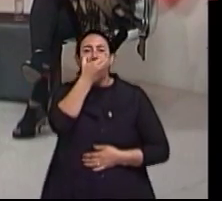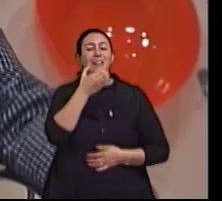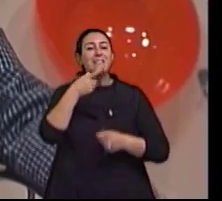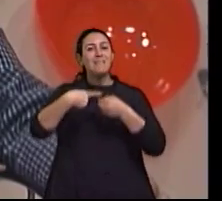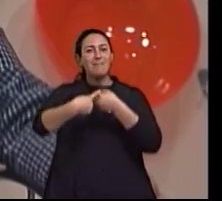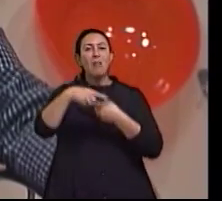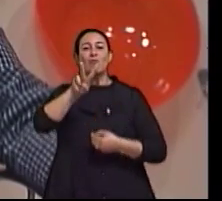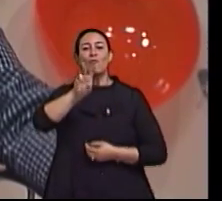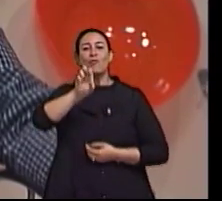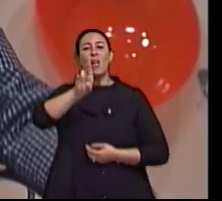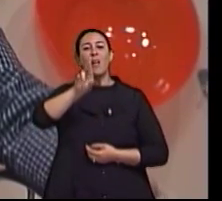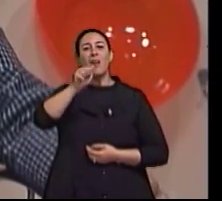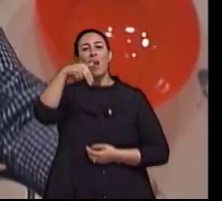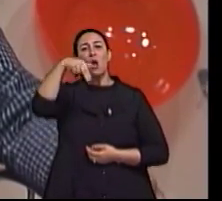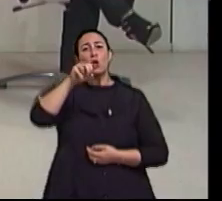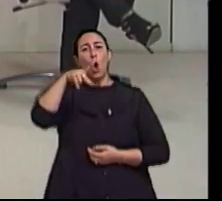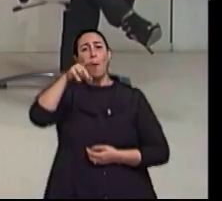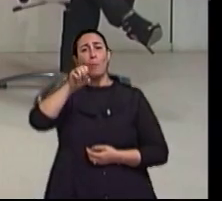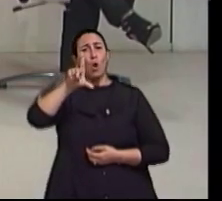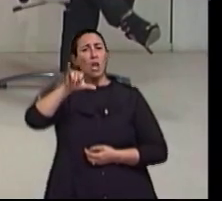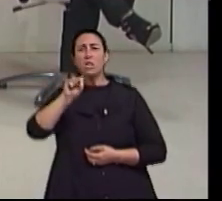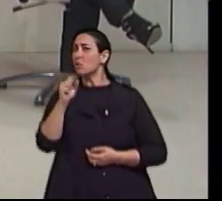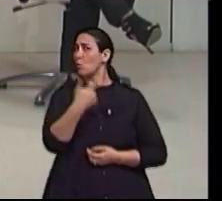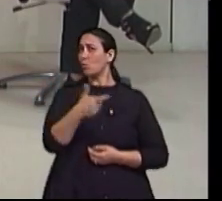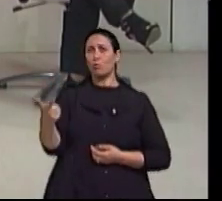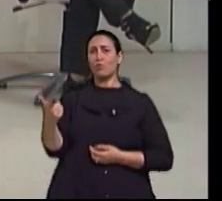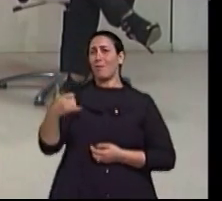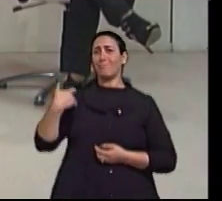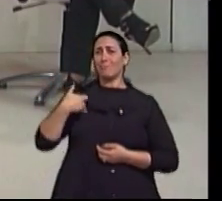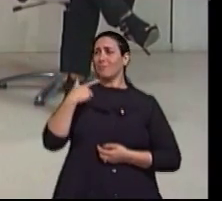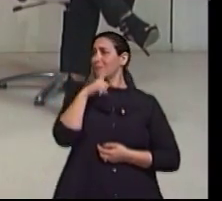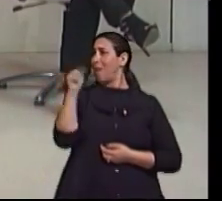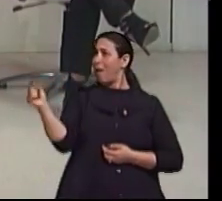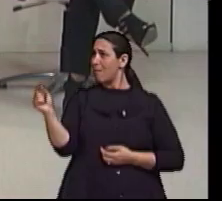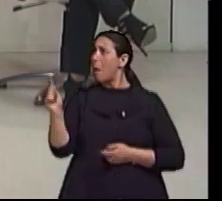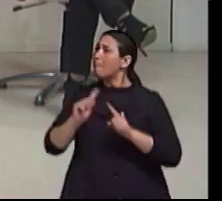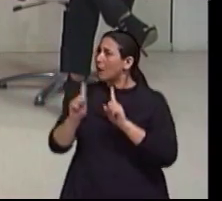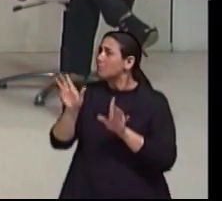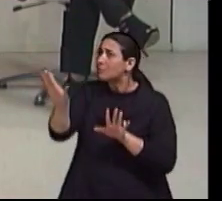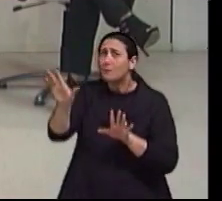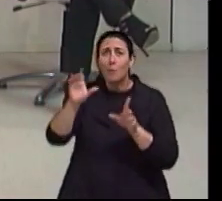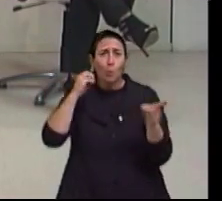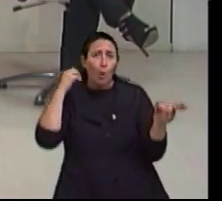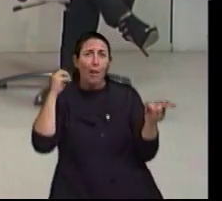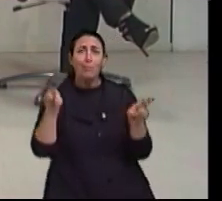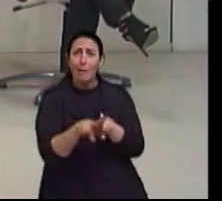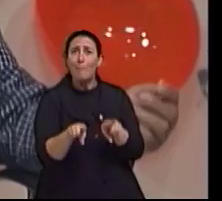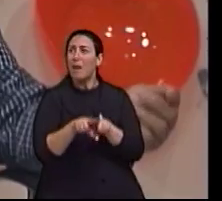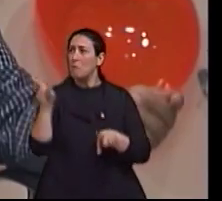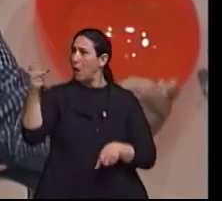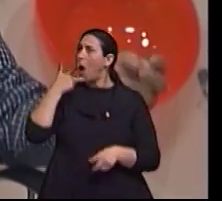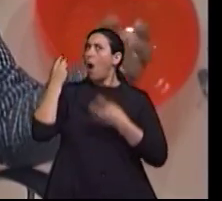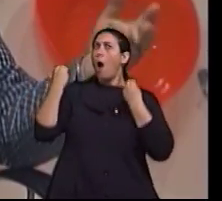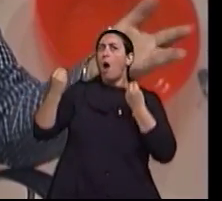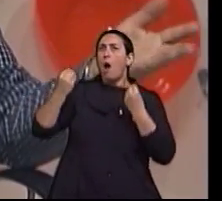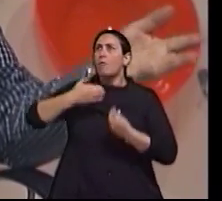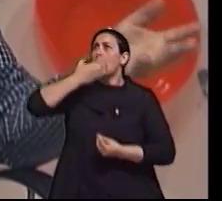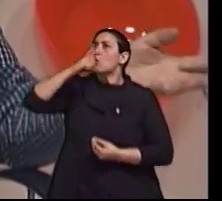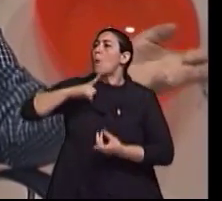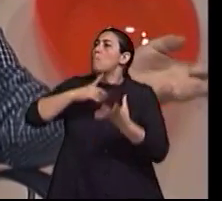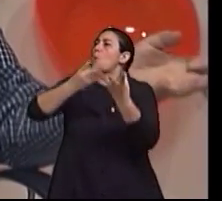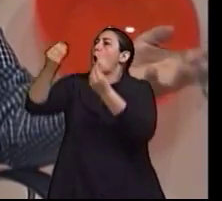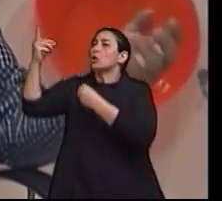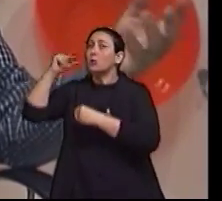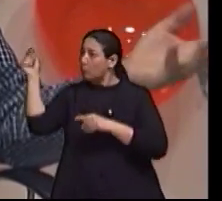100 anos e Porto Alegre não tem, mas tinha? Sim, tinha e tem. Fez o chamamento e deram. E esses longevos estão aumentando cada vez mais. Mas entra